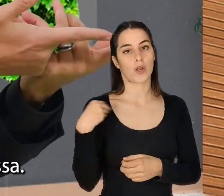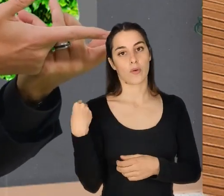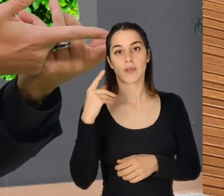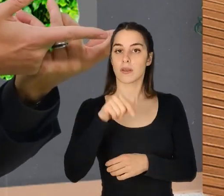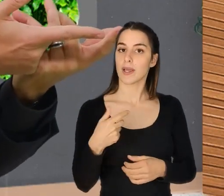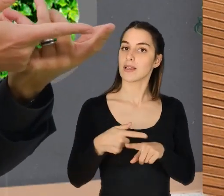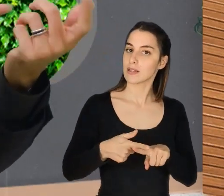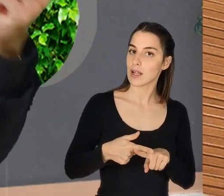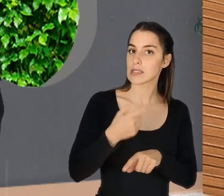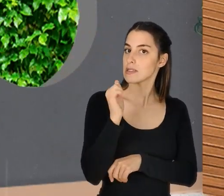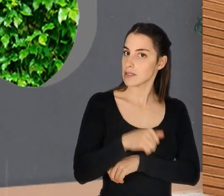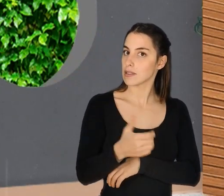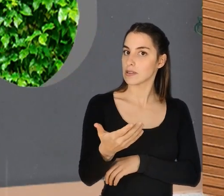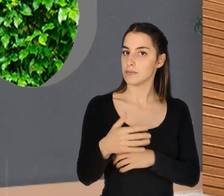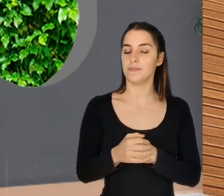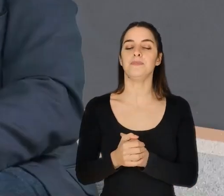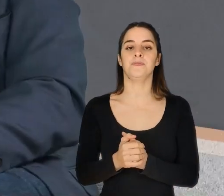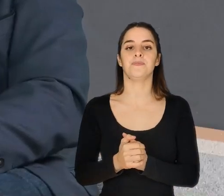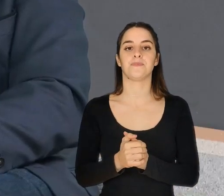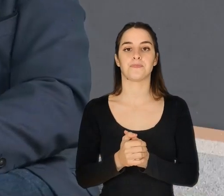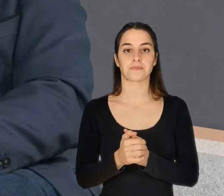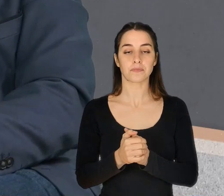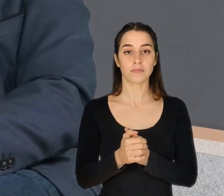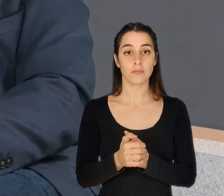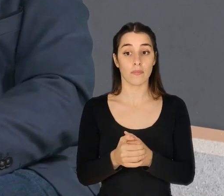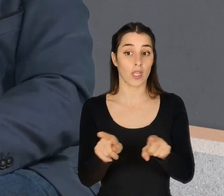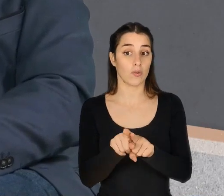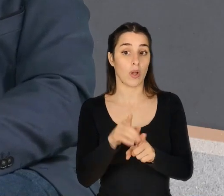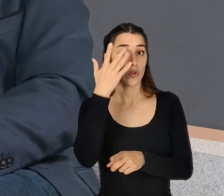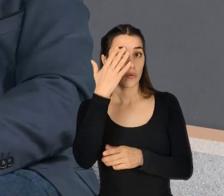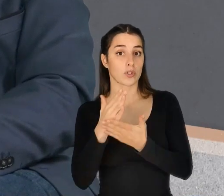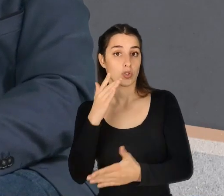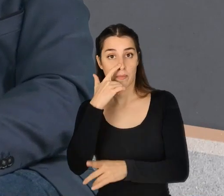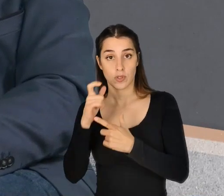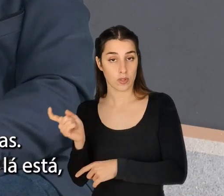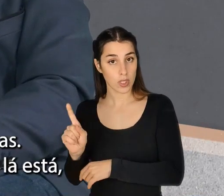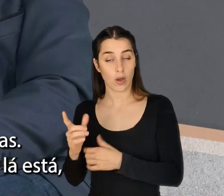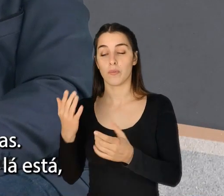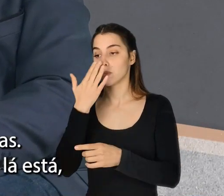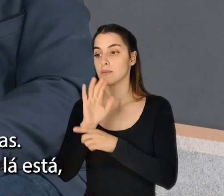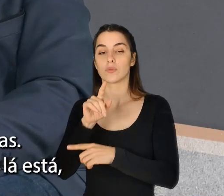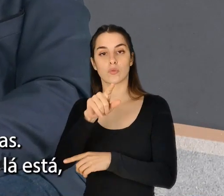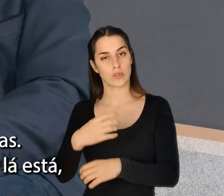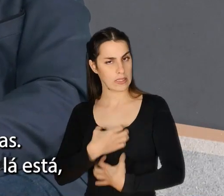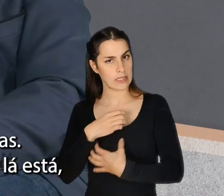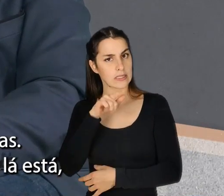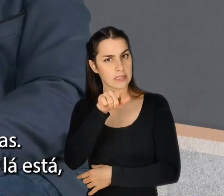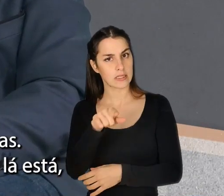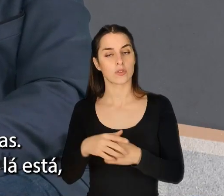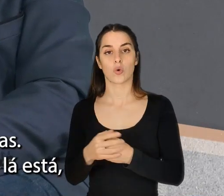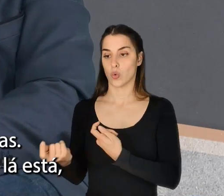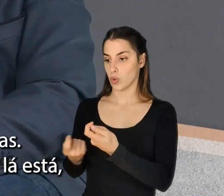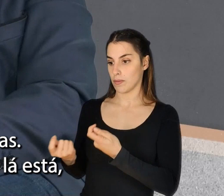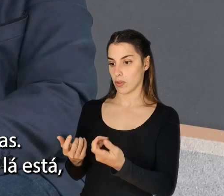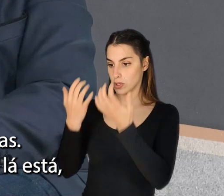interessa. Sim, lá está, não são um número. E tu sentes isso, eu, por exemplo, eu vejo nas empresas, os